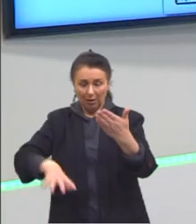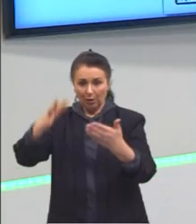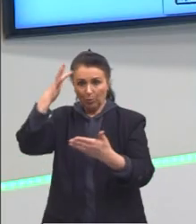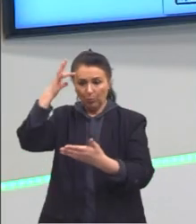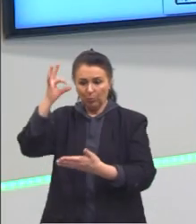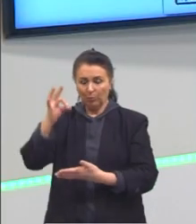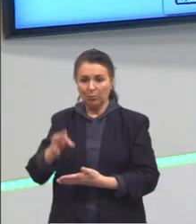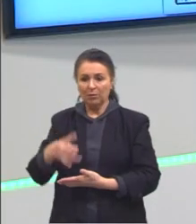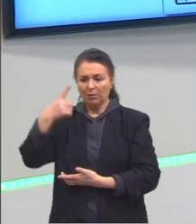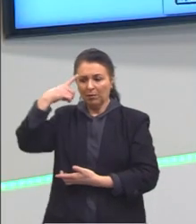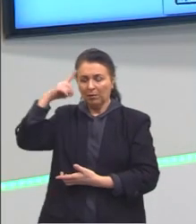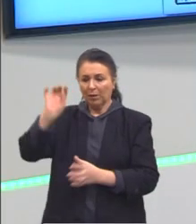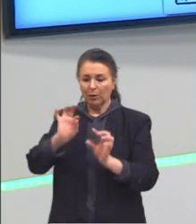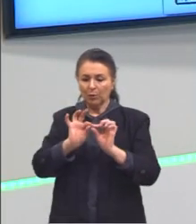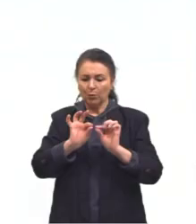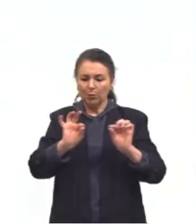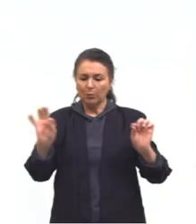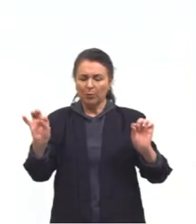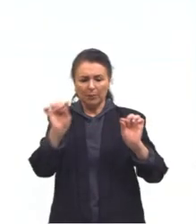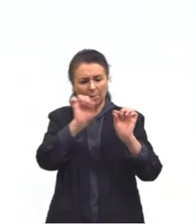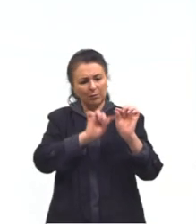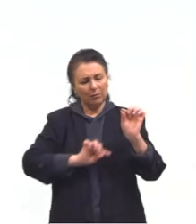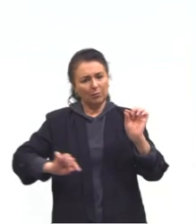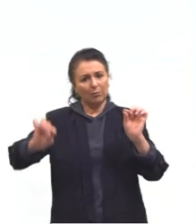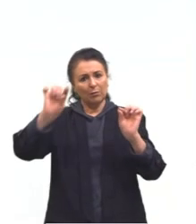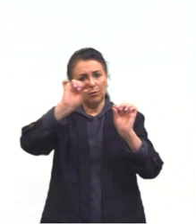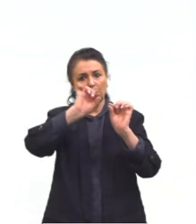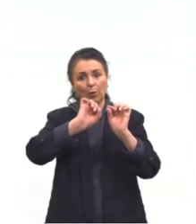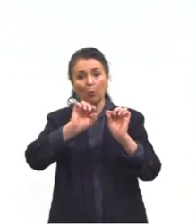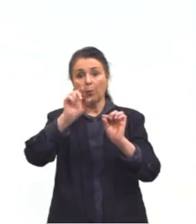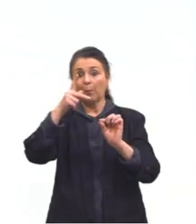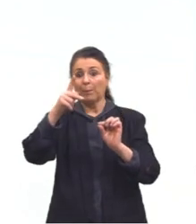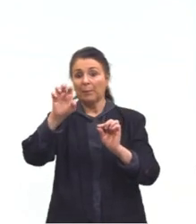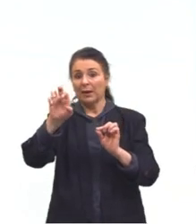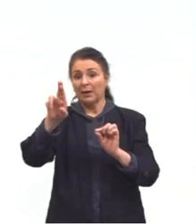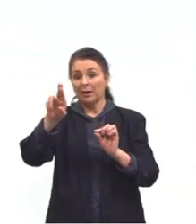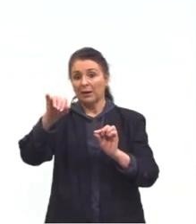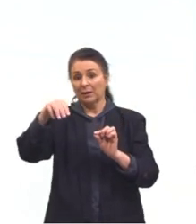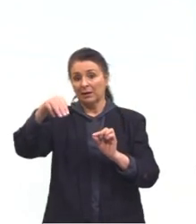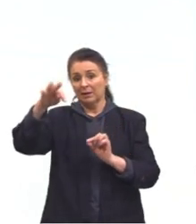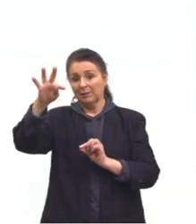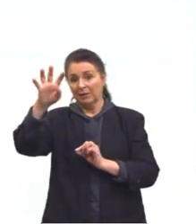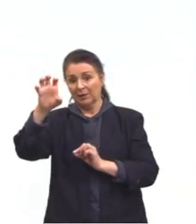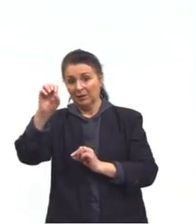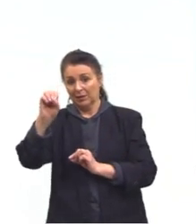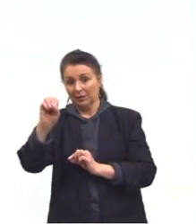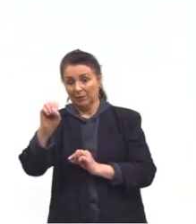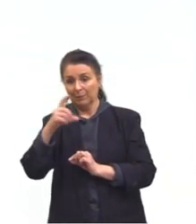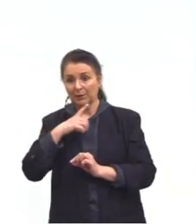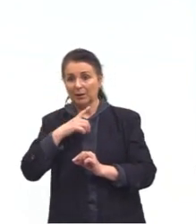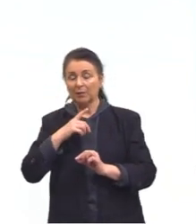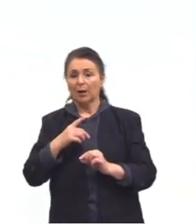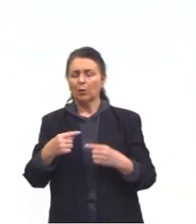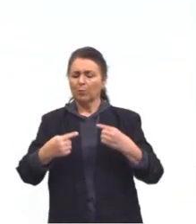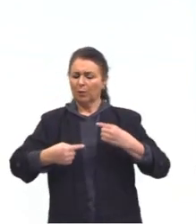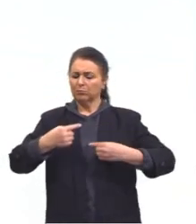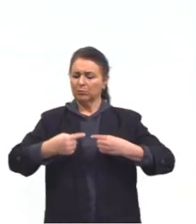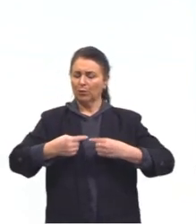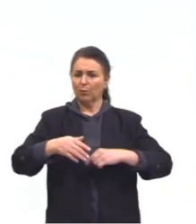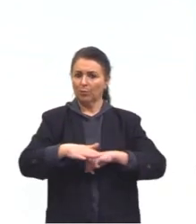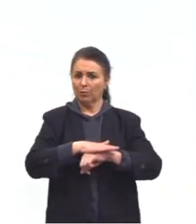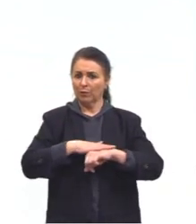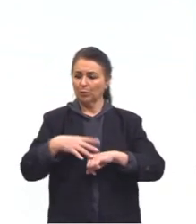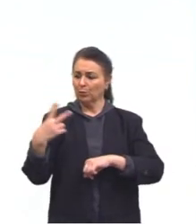de comprimento da circunferência ou perímetro. Aqui nós temos o diálogo entre dois homens.